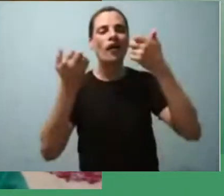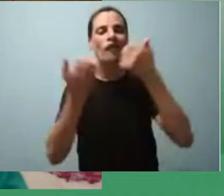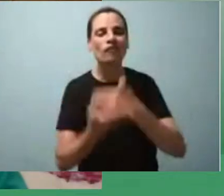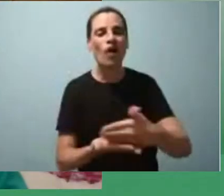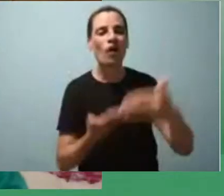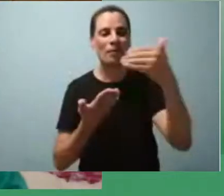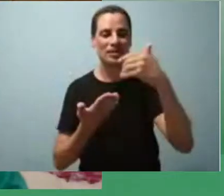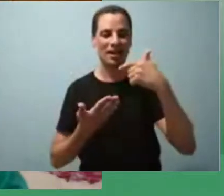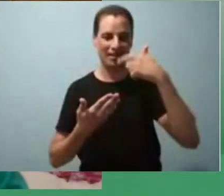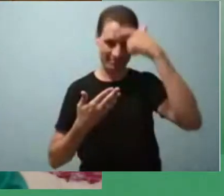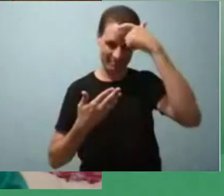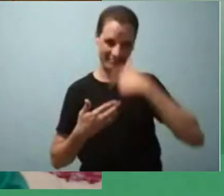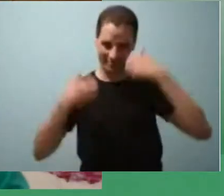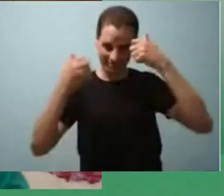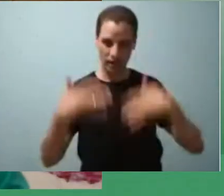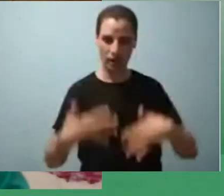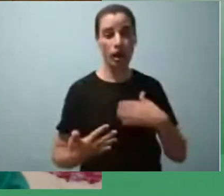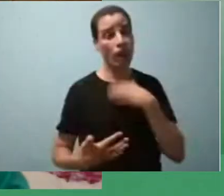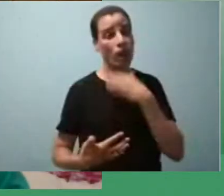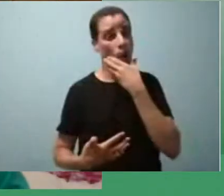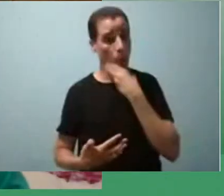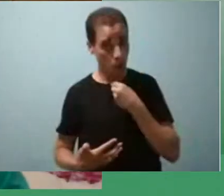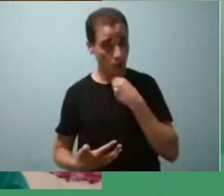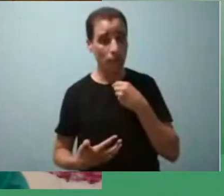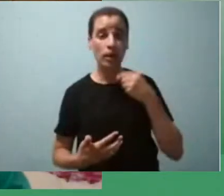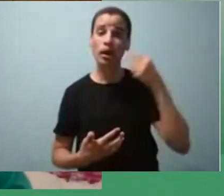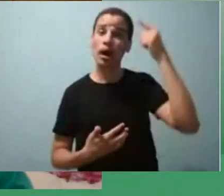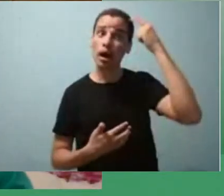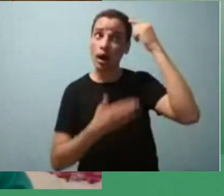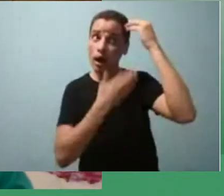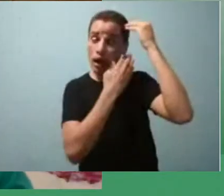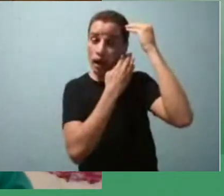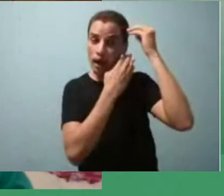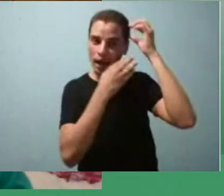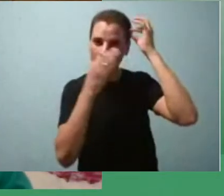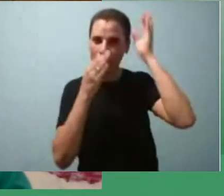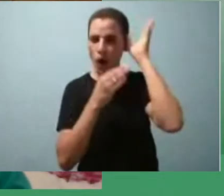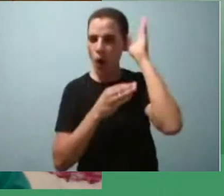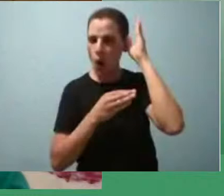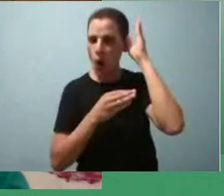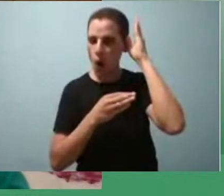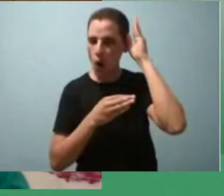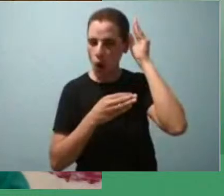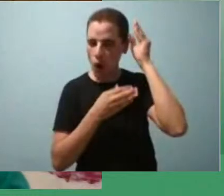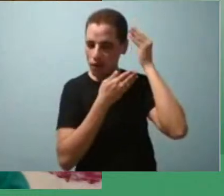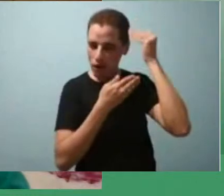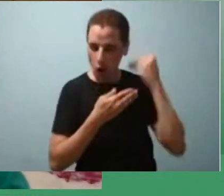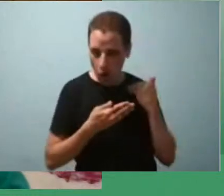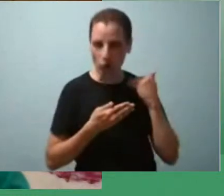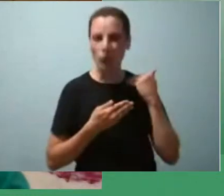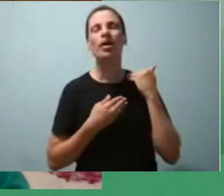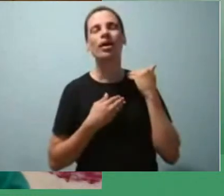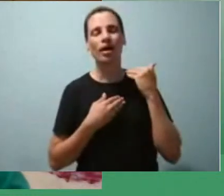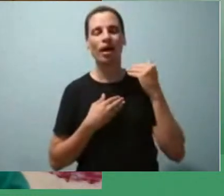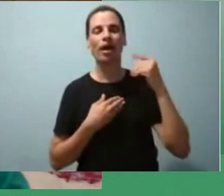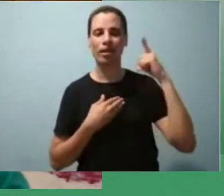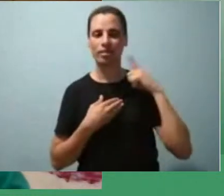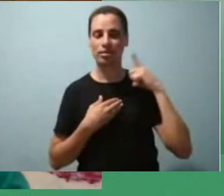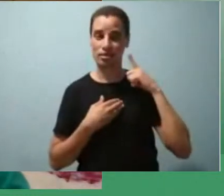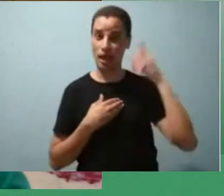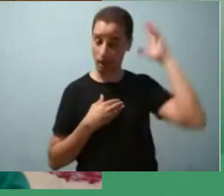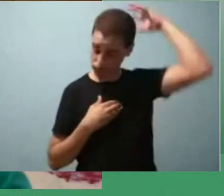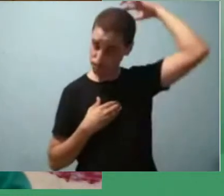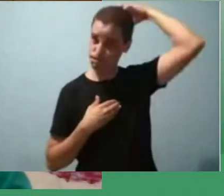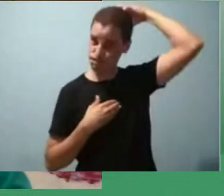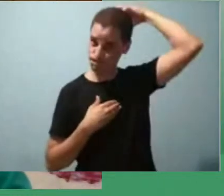eu sou homem eu tenho um cabelo longo ele está amarrado tá um coque agora eu tenho a pele parda